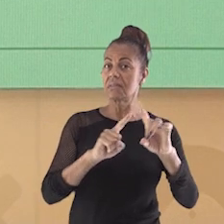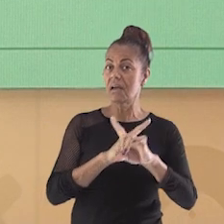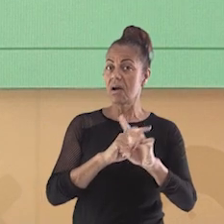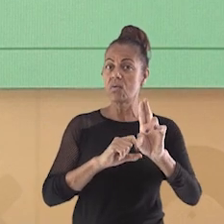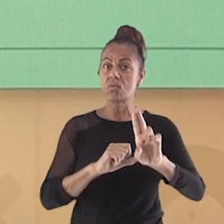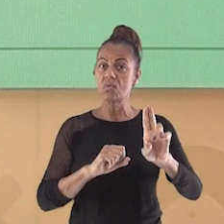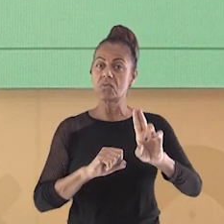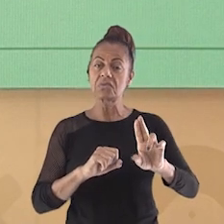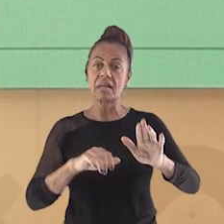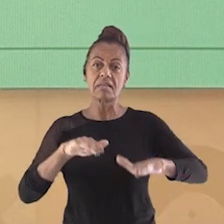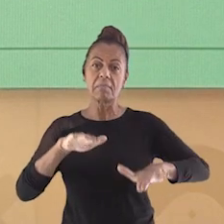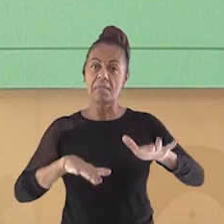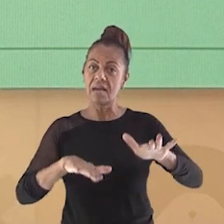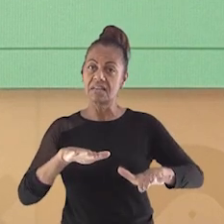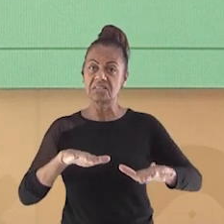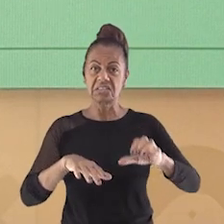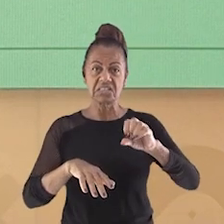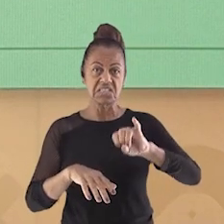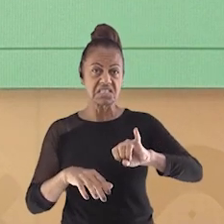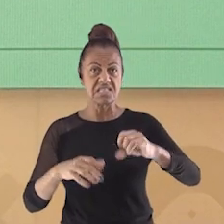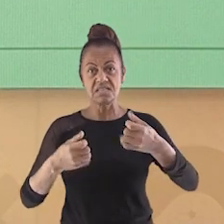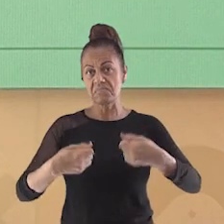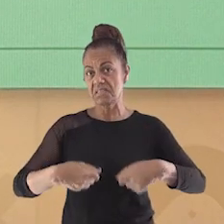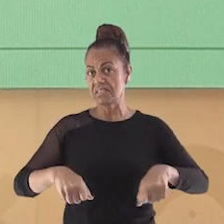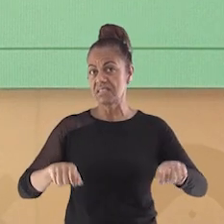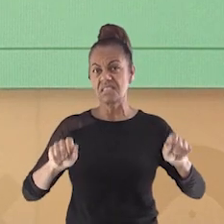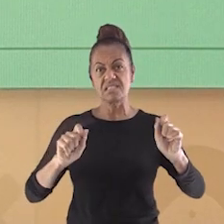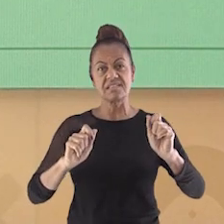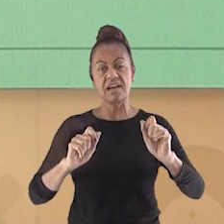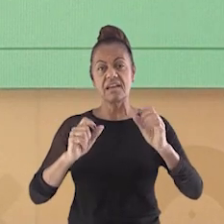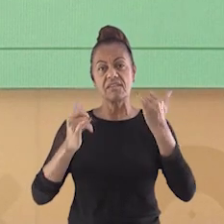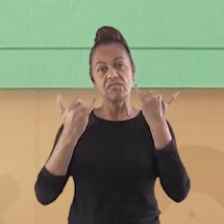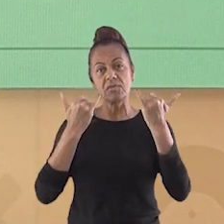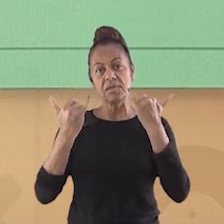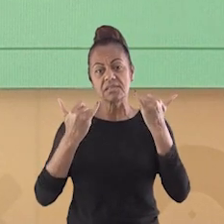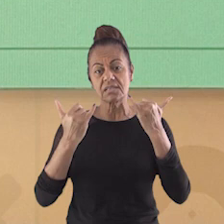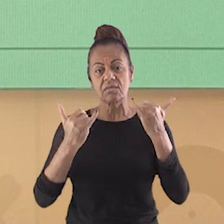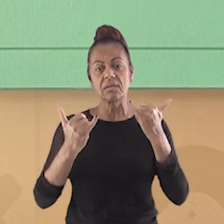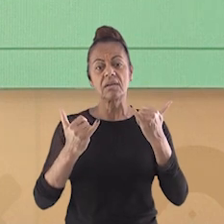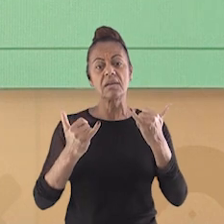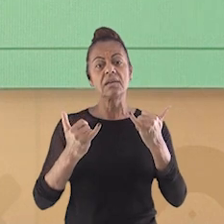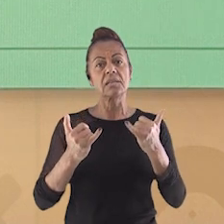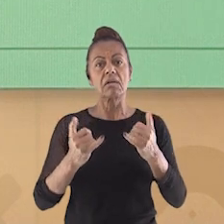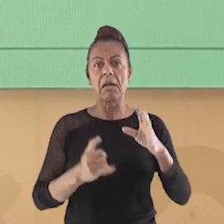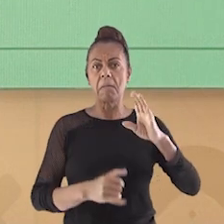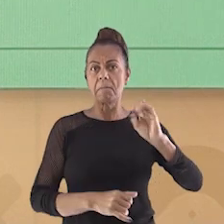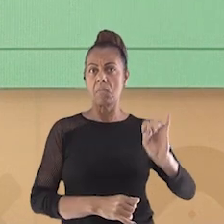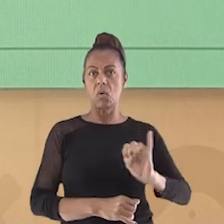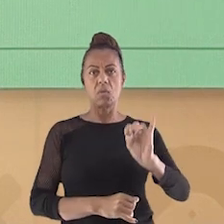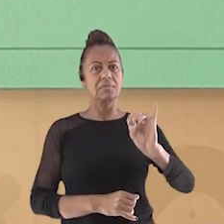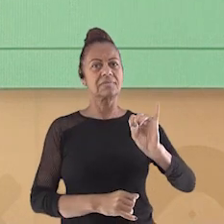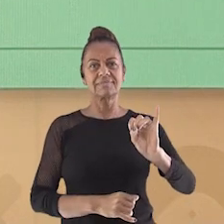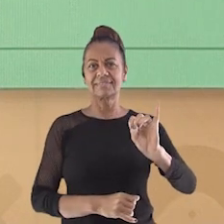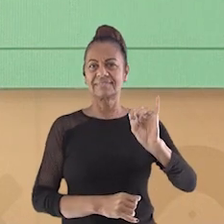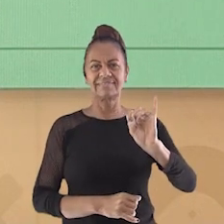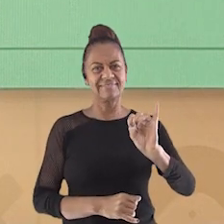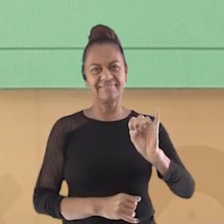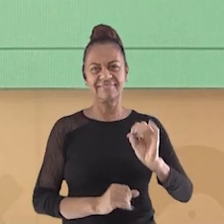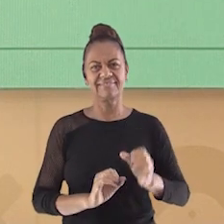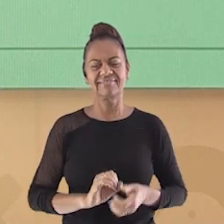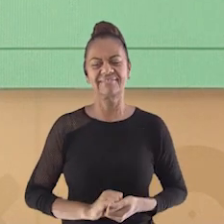mapa, caso não seja necessário para expressar a informação. Por isso, elas não são fundamentais.